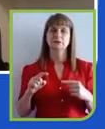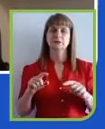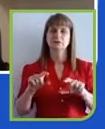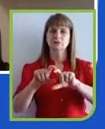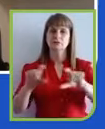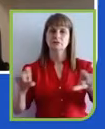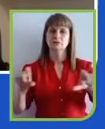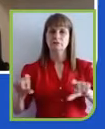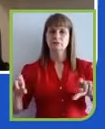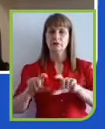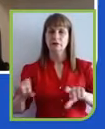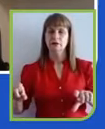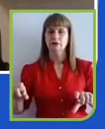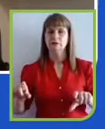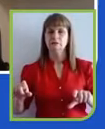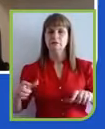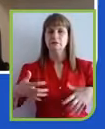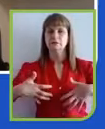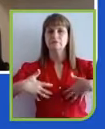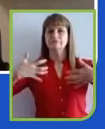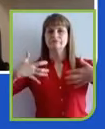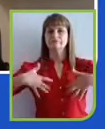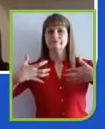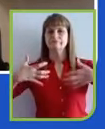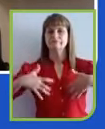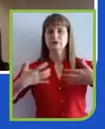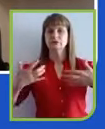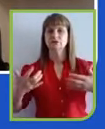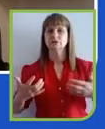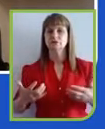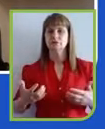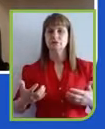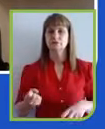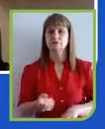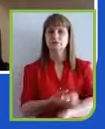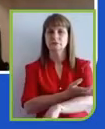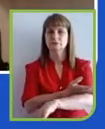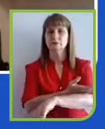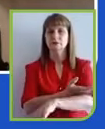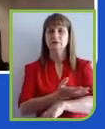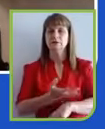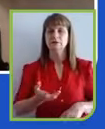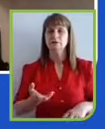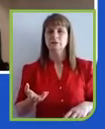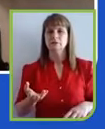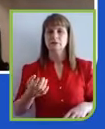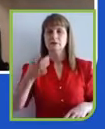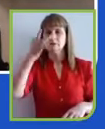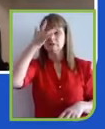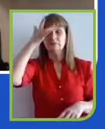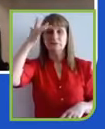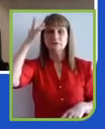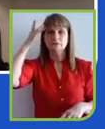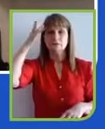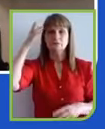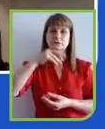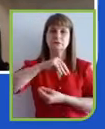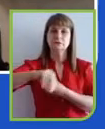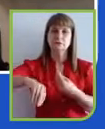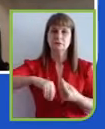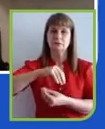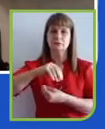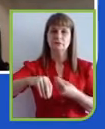frases que acabam somando pessoas, acabam envolvendo o